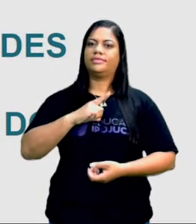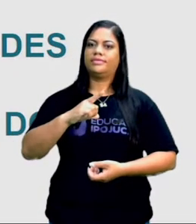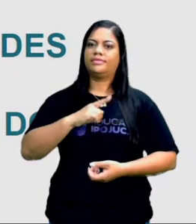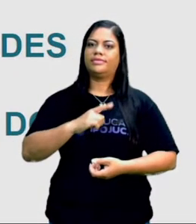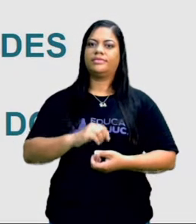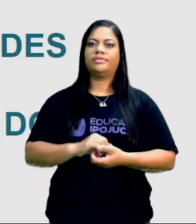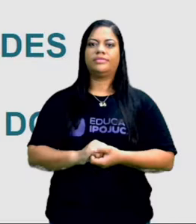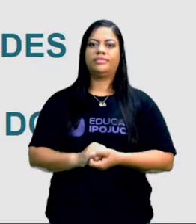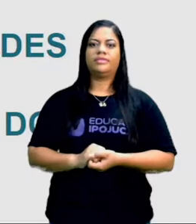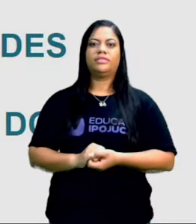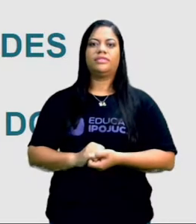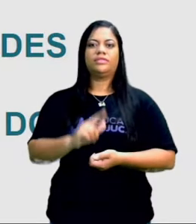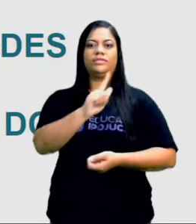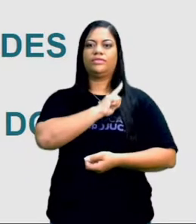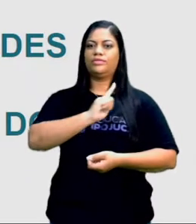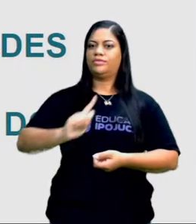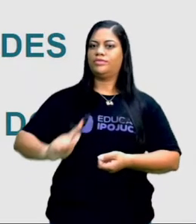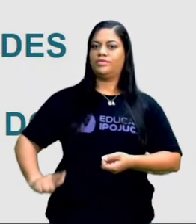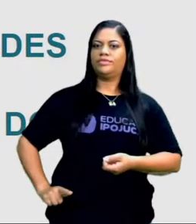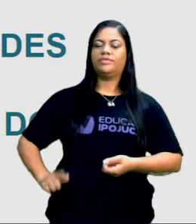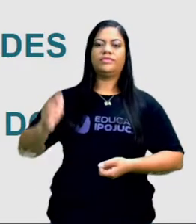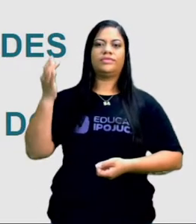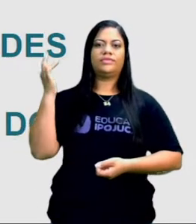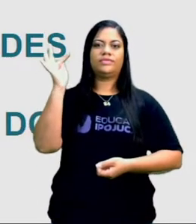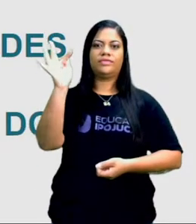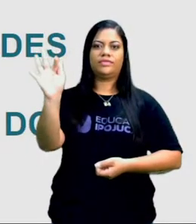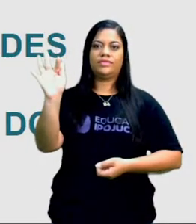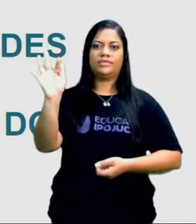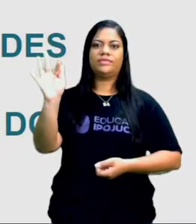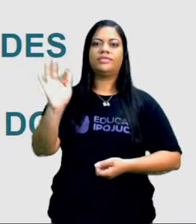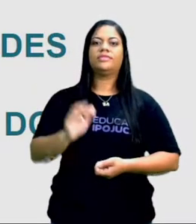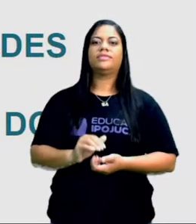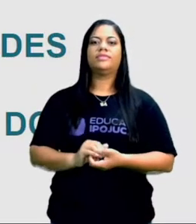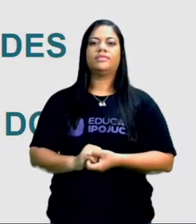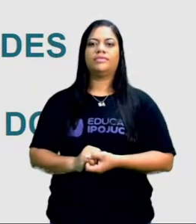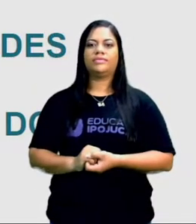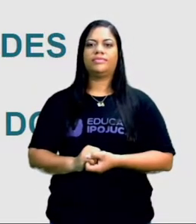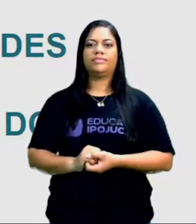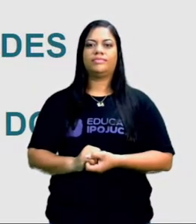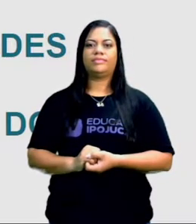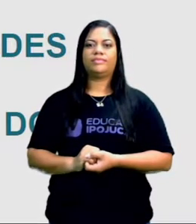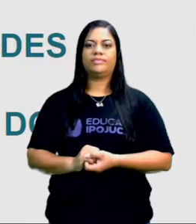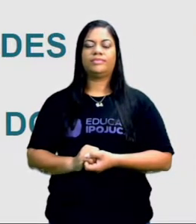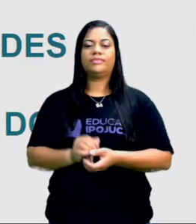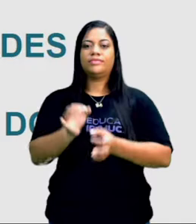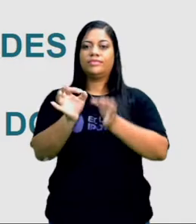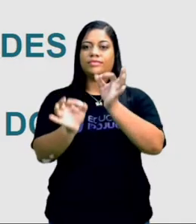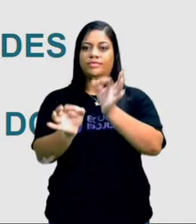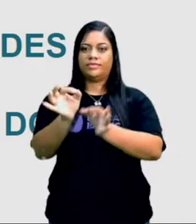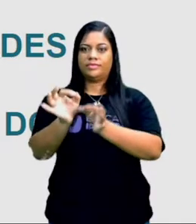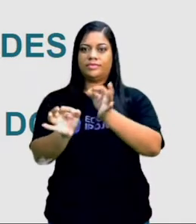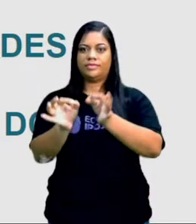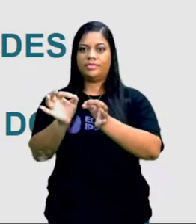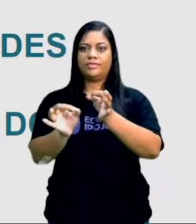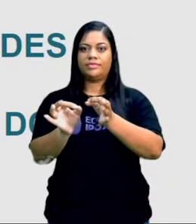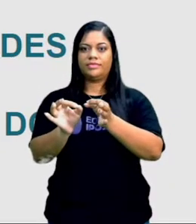sede do governo federal com seus poderes judiciário,